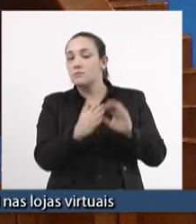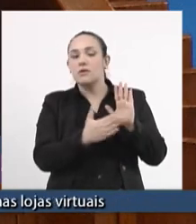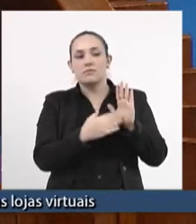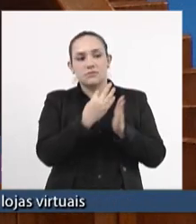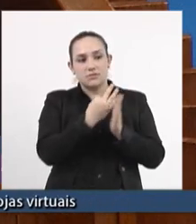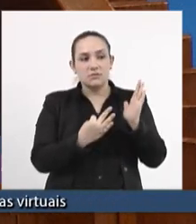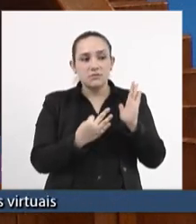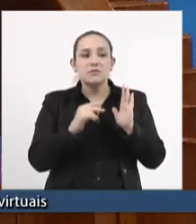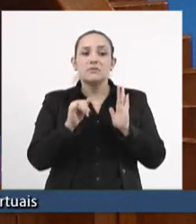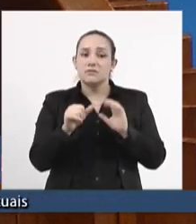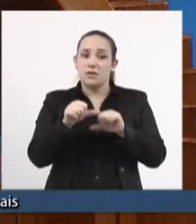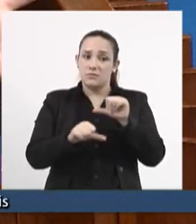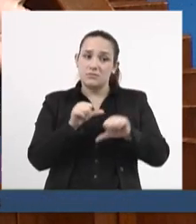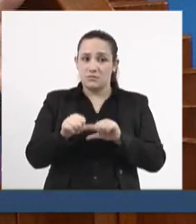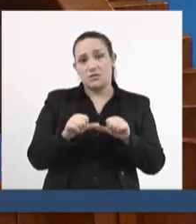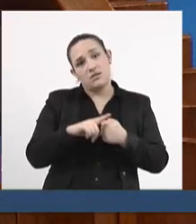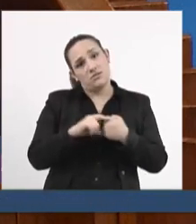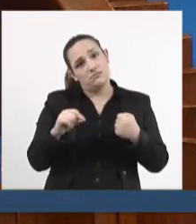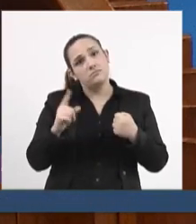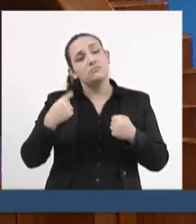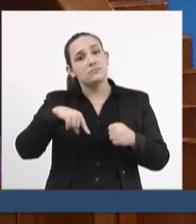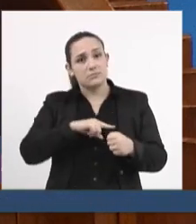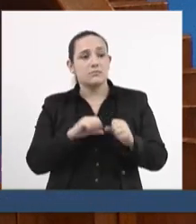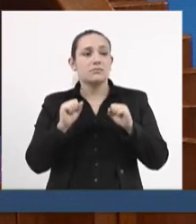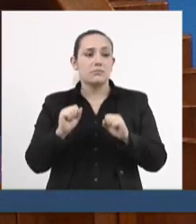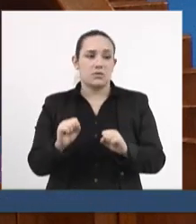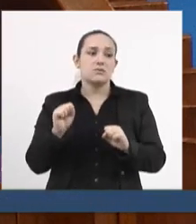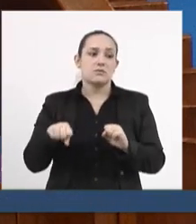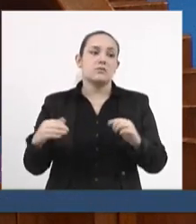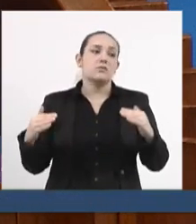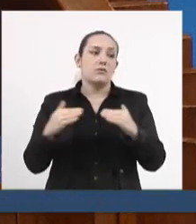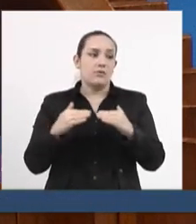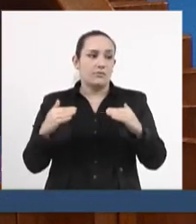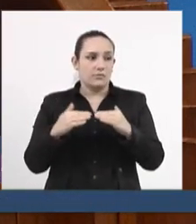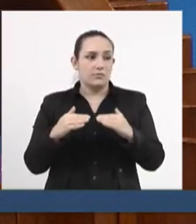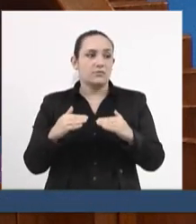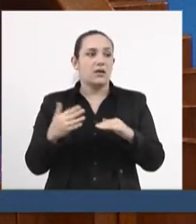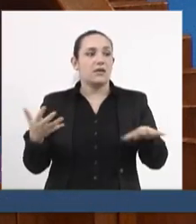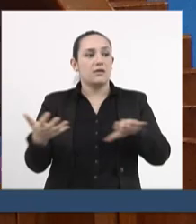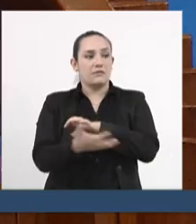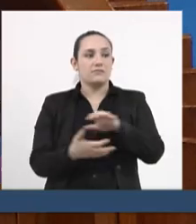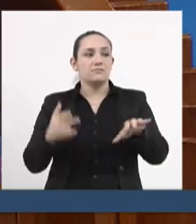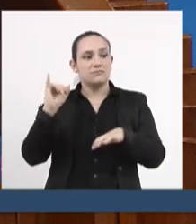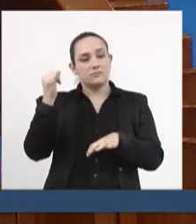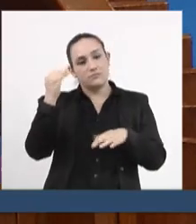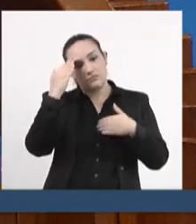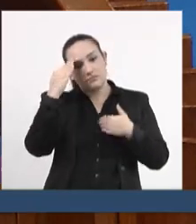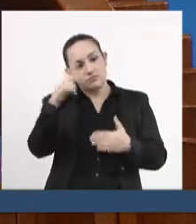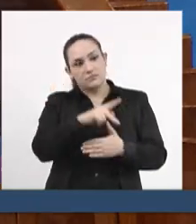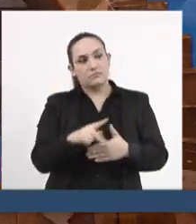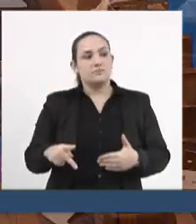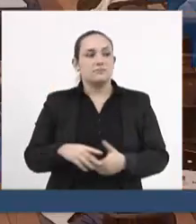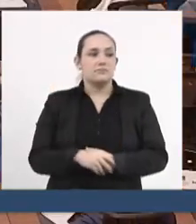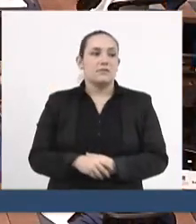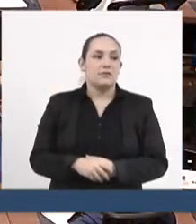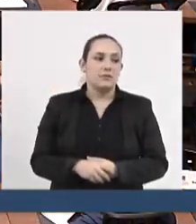Se alterar esses dispositivos, nós podemos ser a favor dessa proposta de reforma tributária. Muito obrigado, senhor presidente.